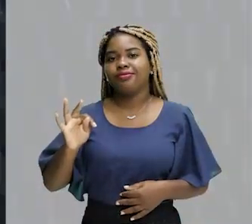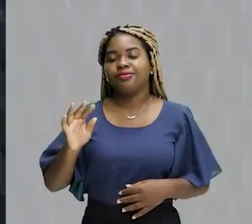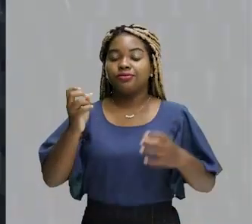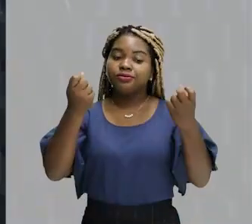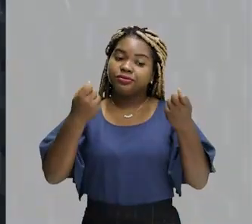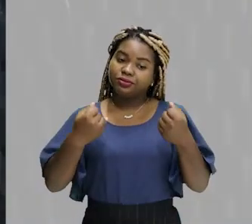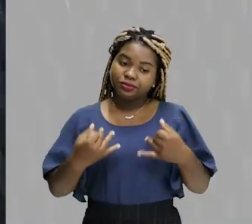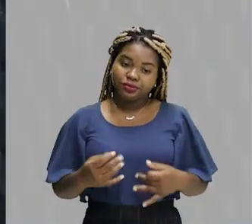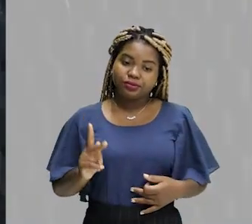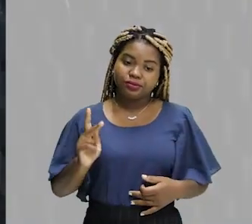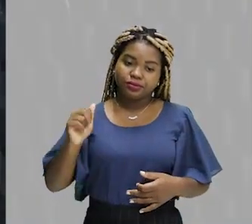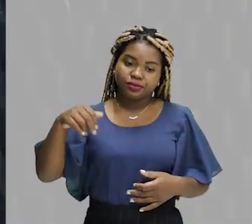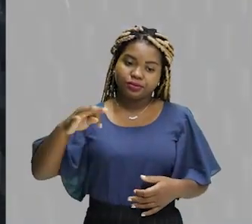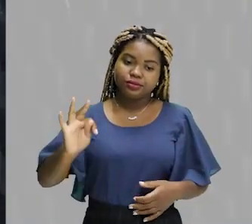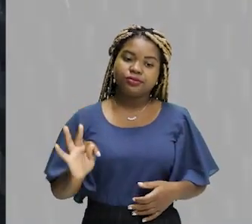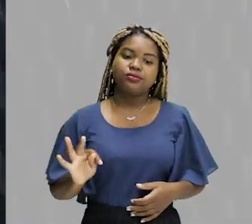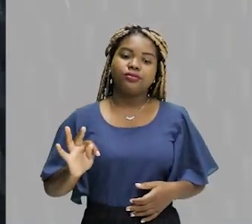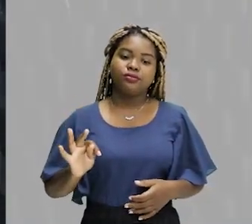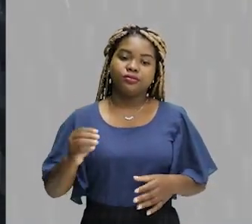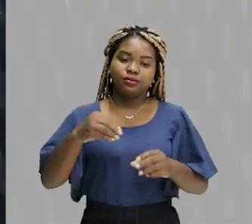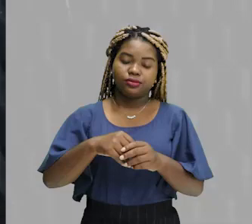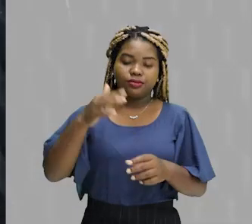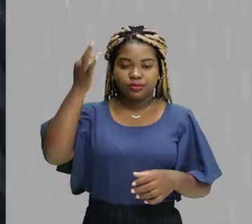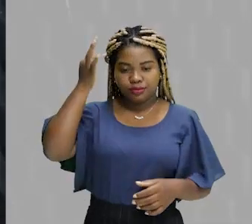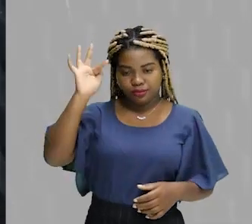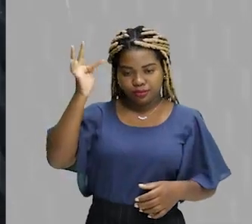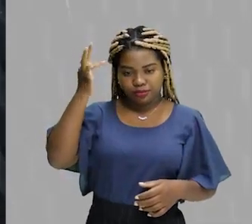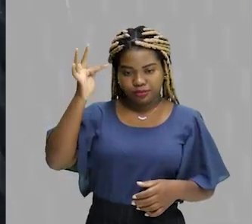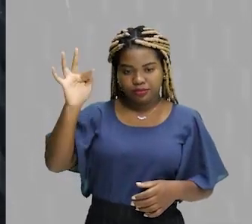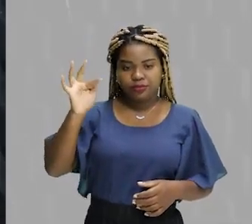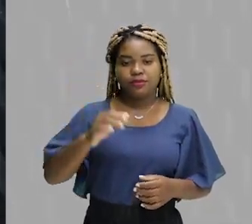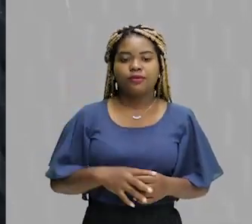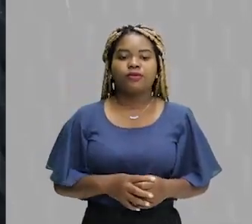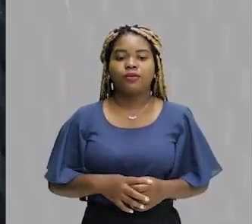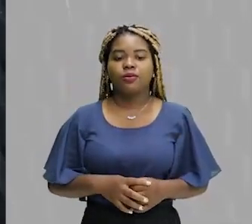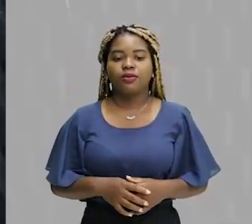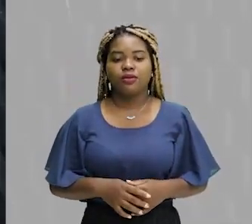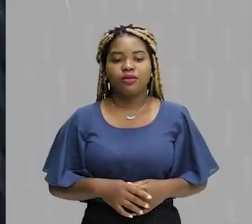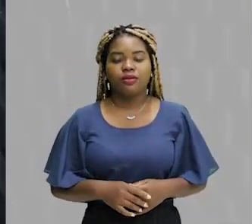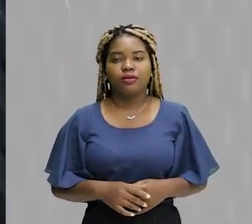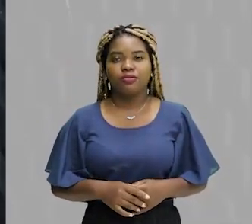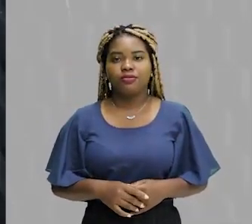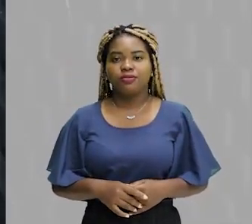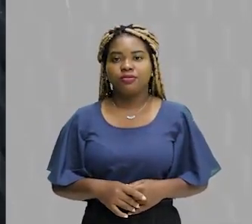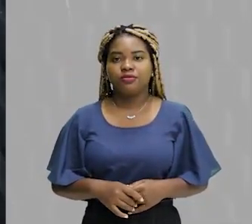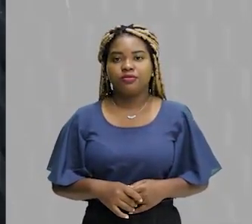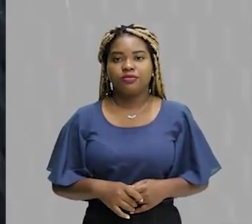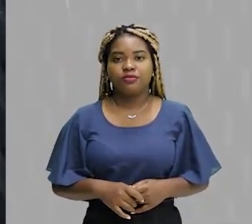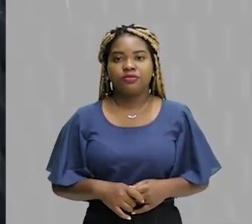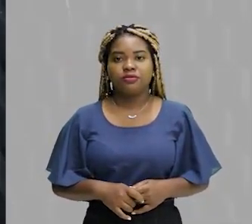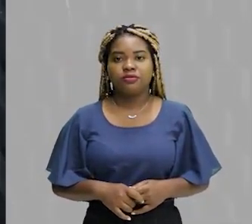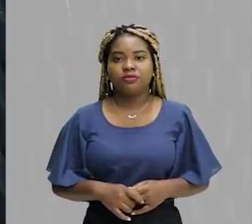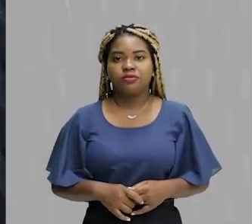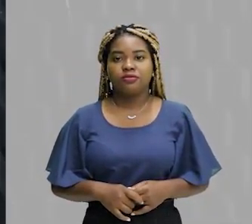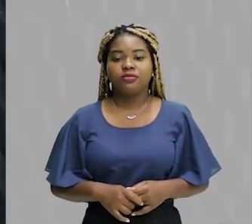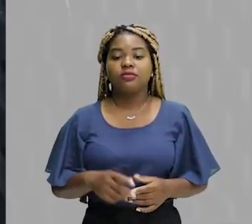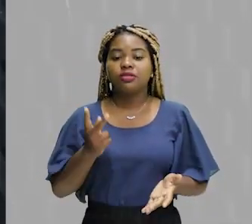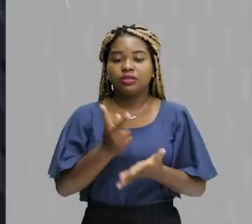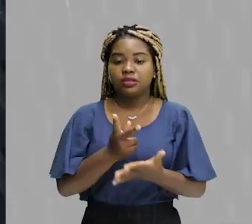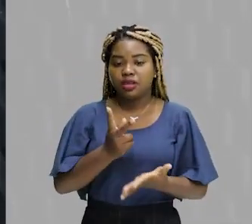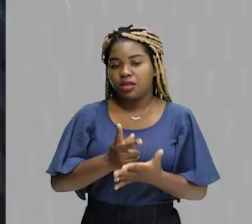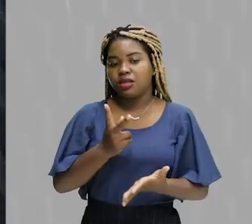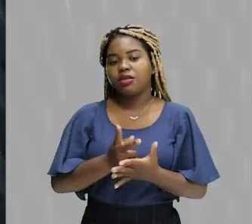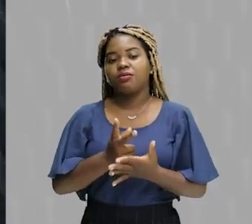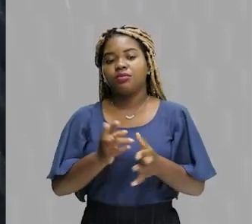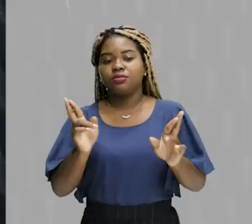existe uma máxima na filosofia, depois dele que diz, fale bem ou fale mal, mas sempre fale de Kant. A gente está sempre voltando ali para